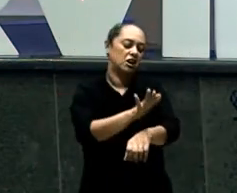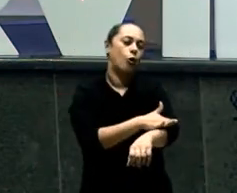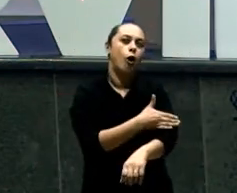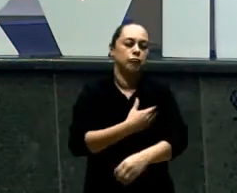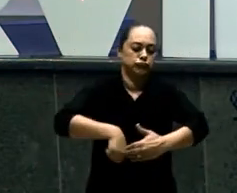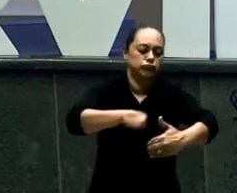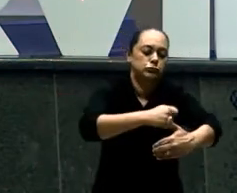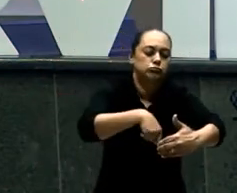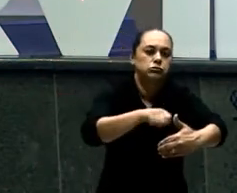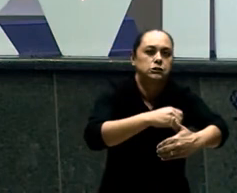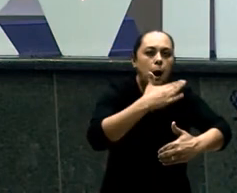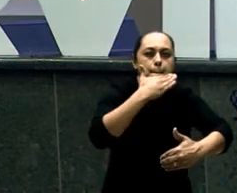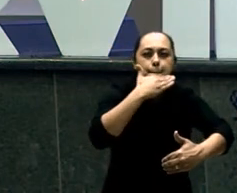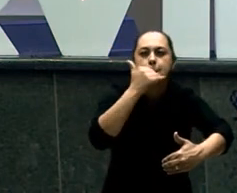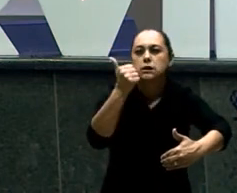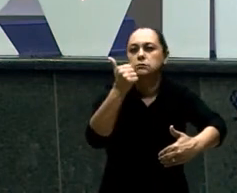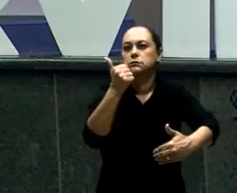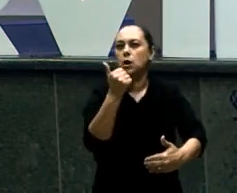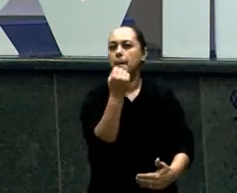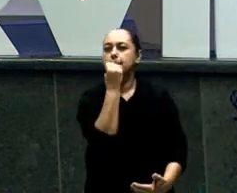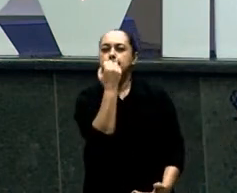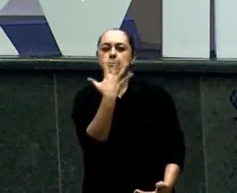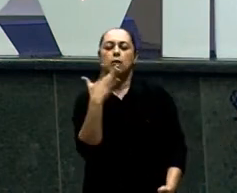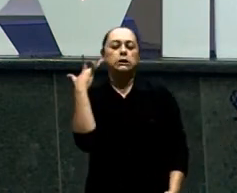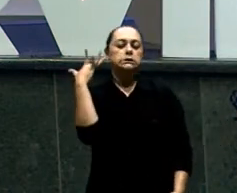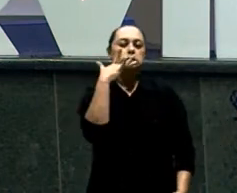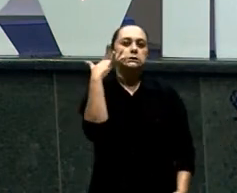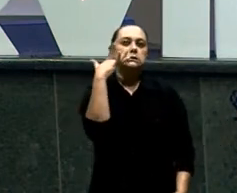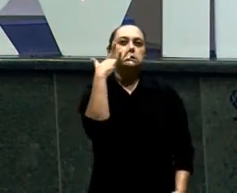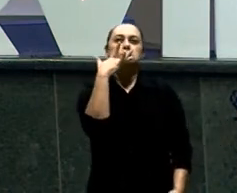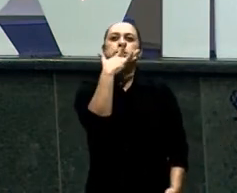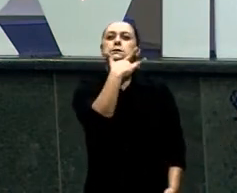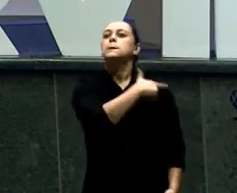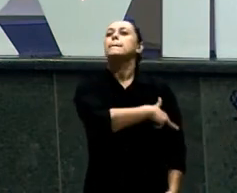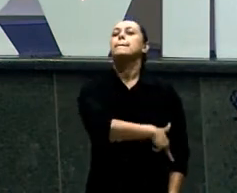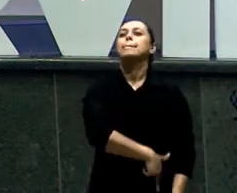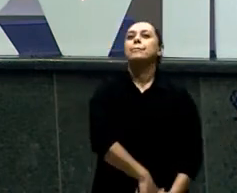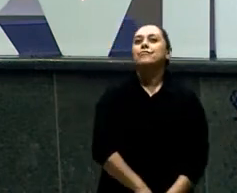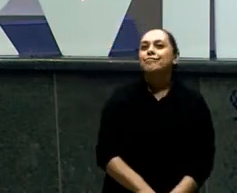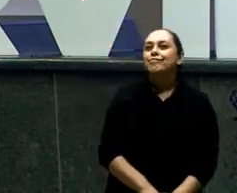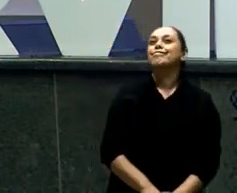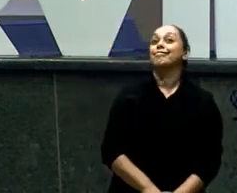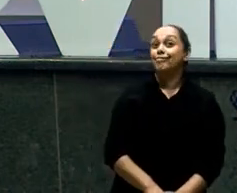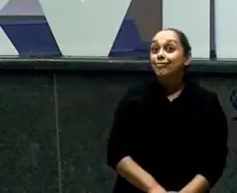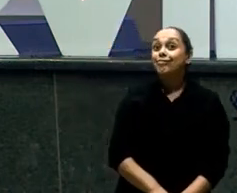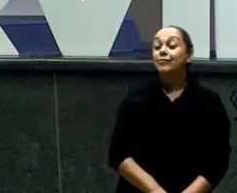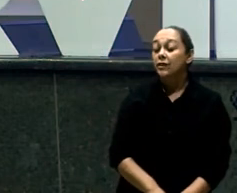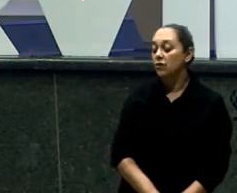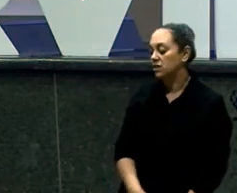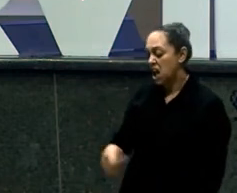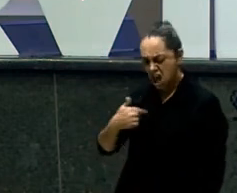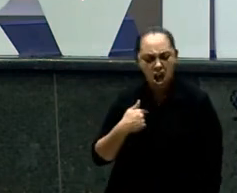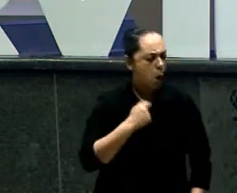Mas ele caprichou Tão bem No prato de lentilha Que fez o irmão dele Pagar um preço caro